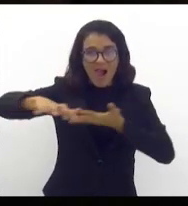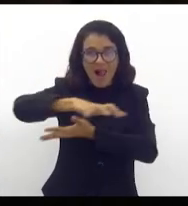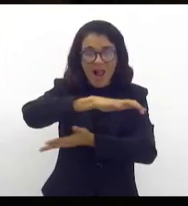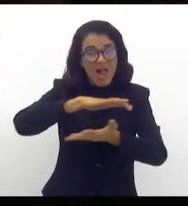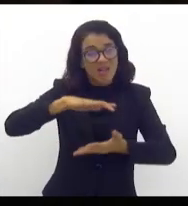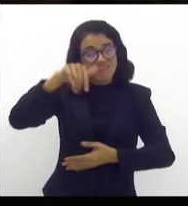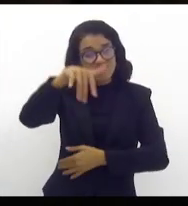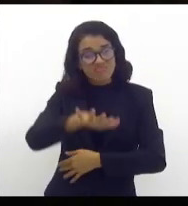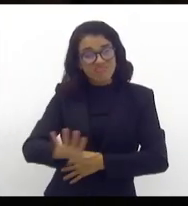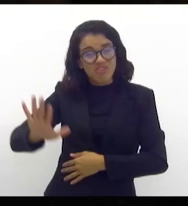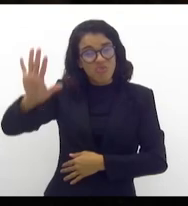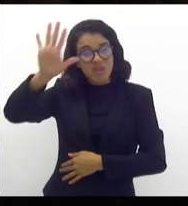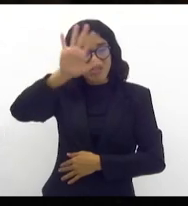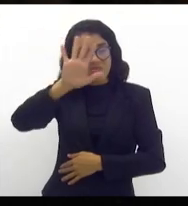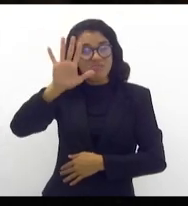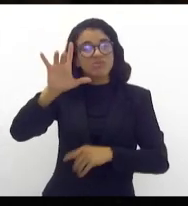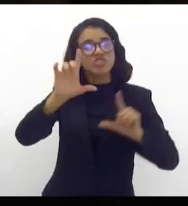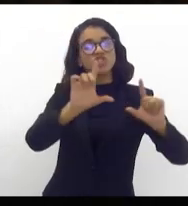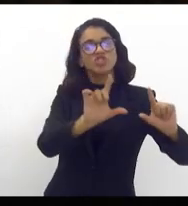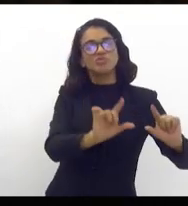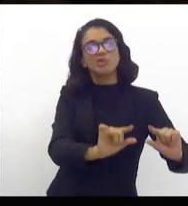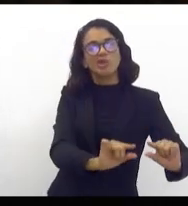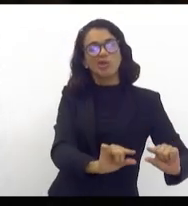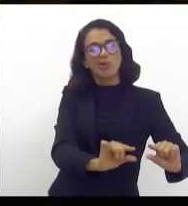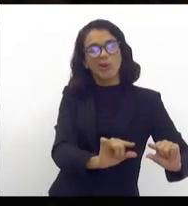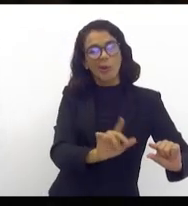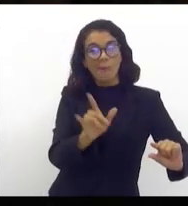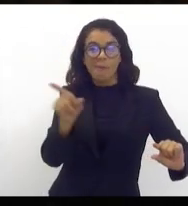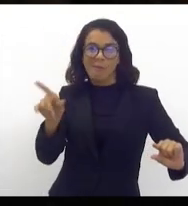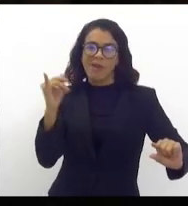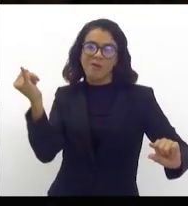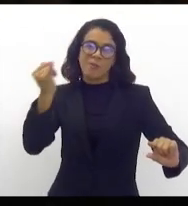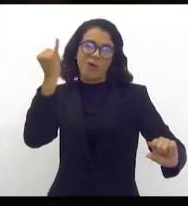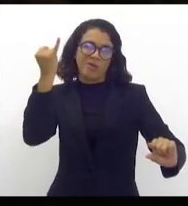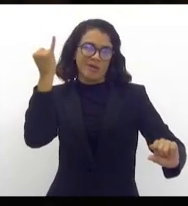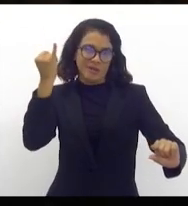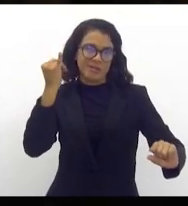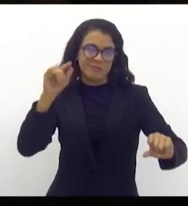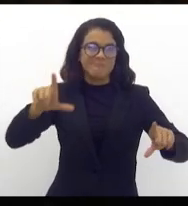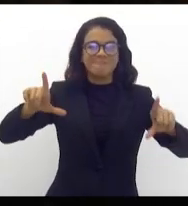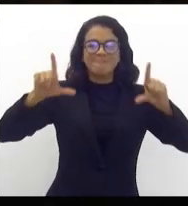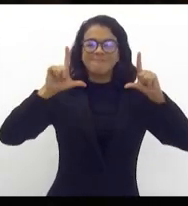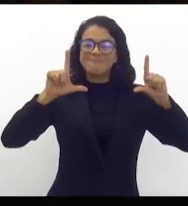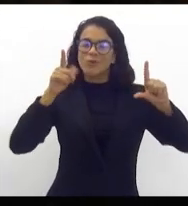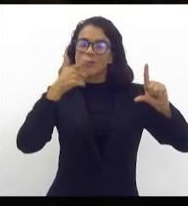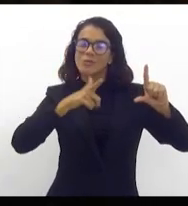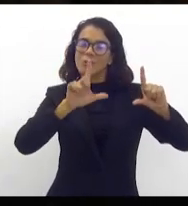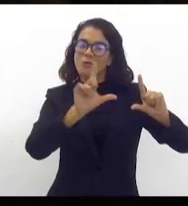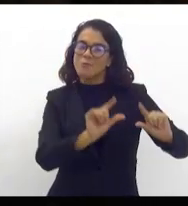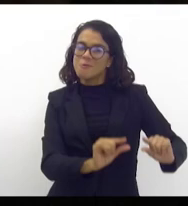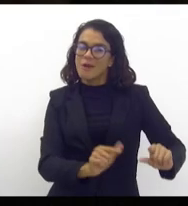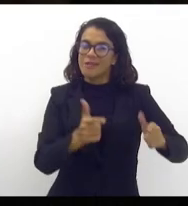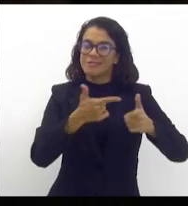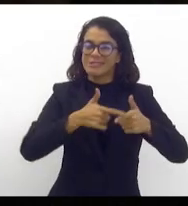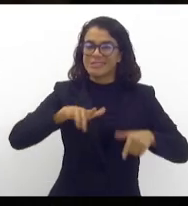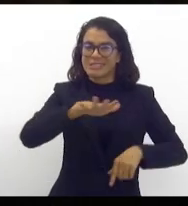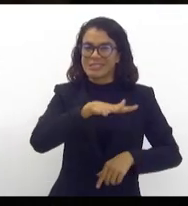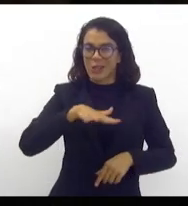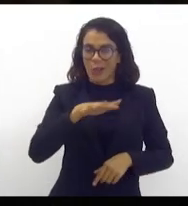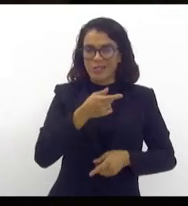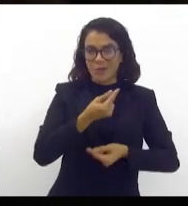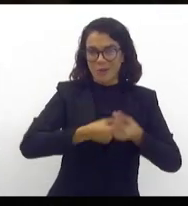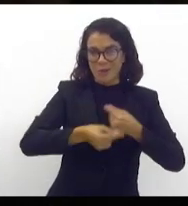conseguiu minimizar um pouquinho, mas foi importante para ele na época, que entrou em vigor em 1º de